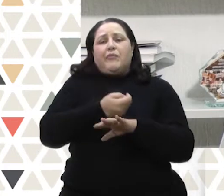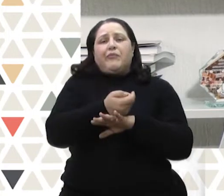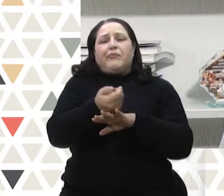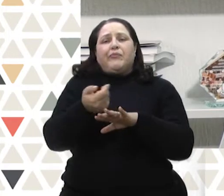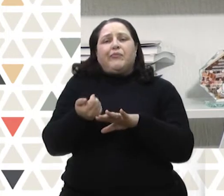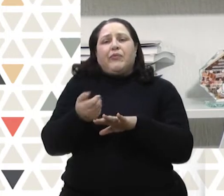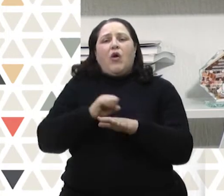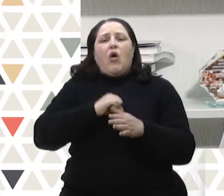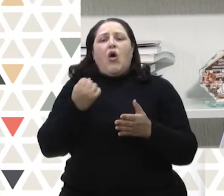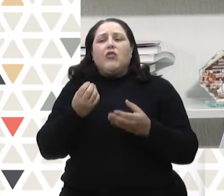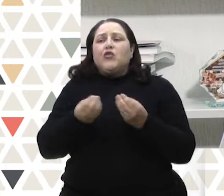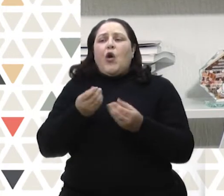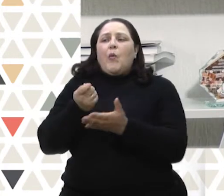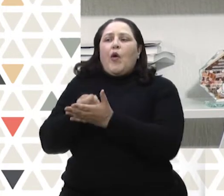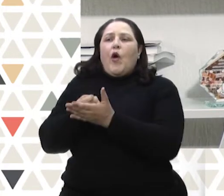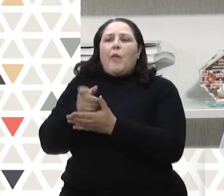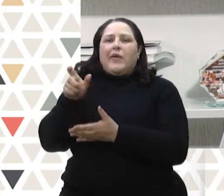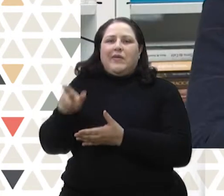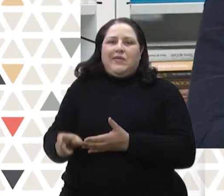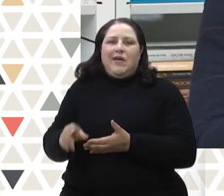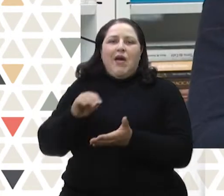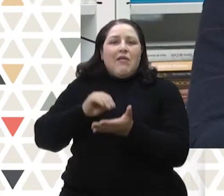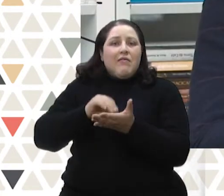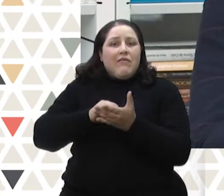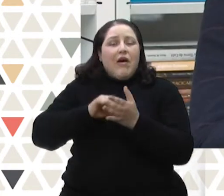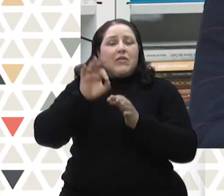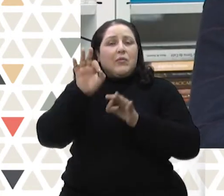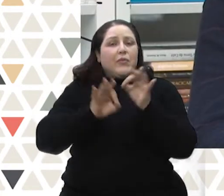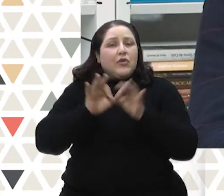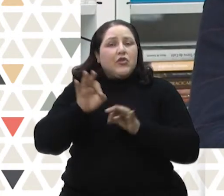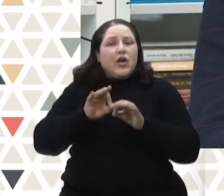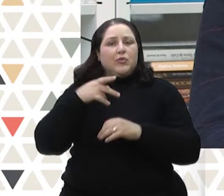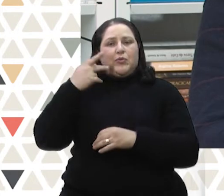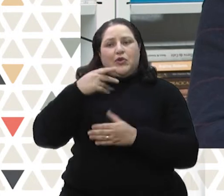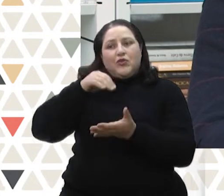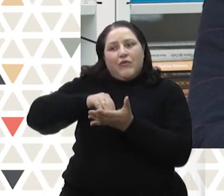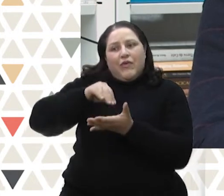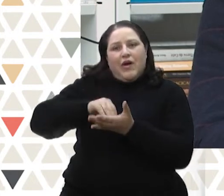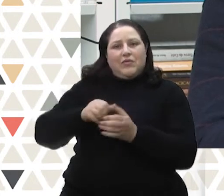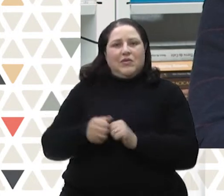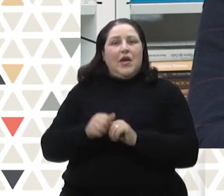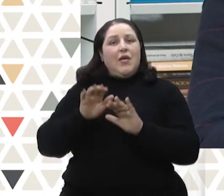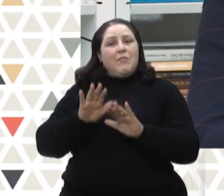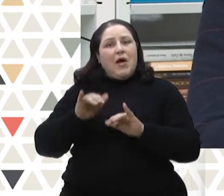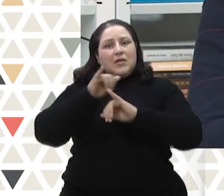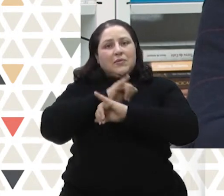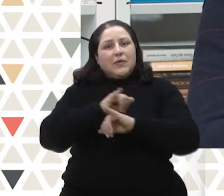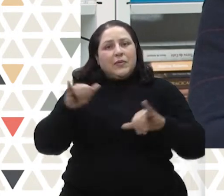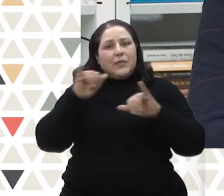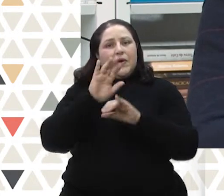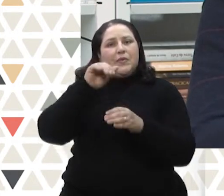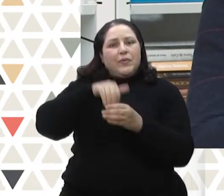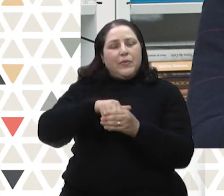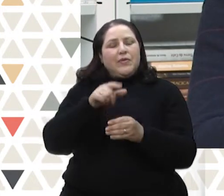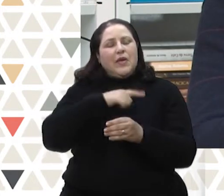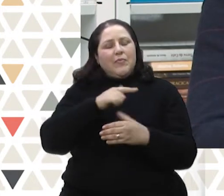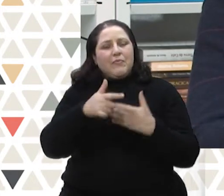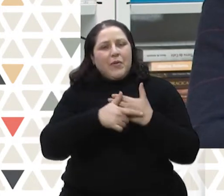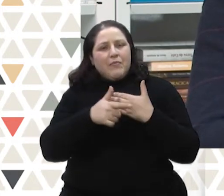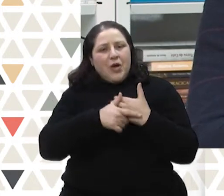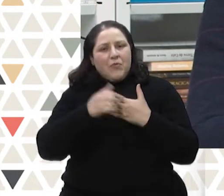somente na desinformação e no ódio? Não existe um projeto político. E a campanha eleitoral, ela tem essa função